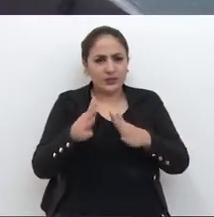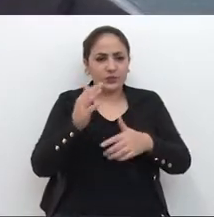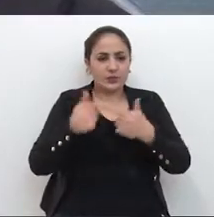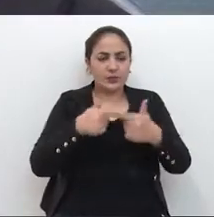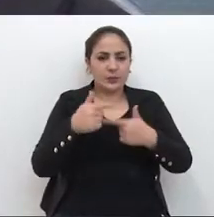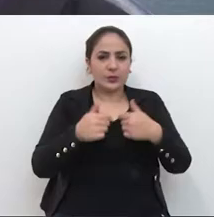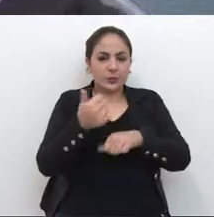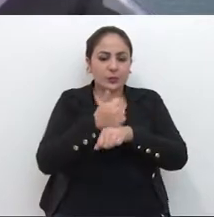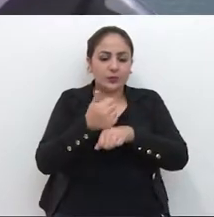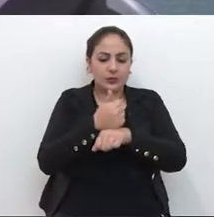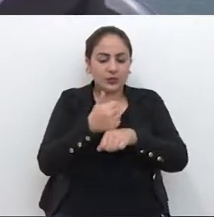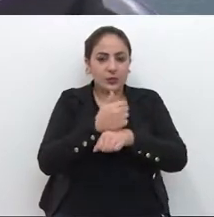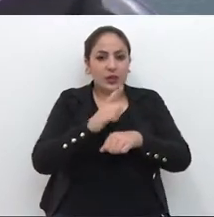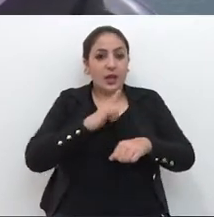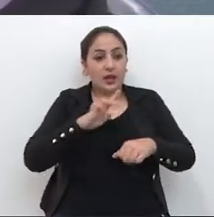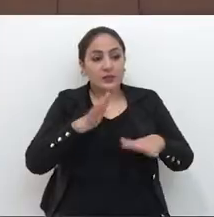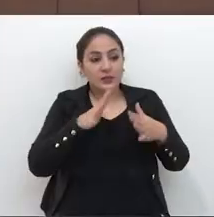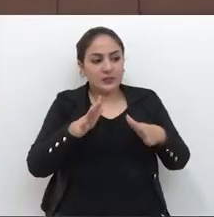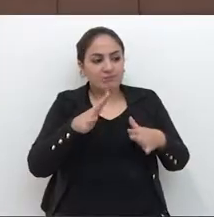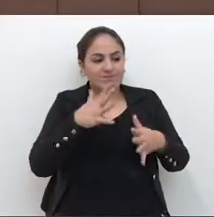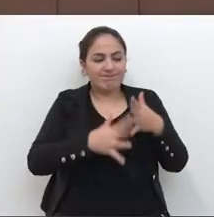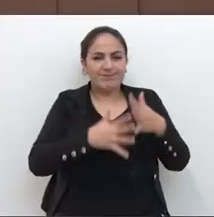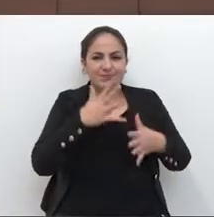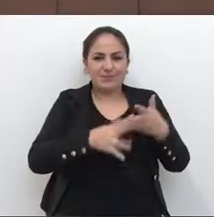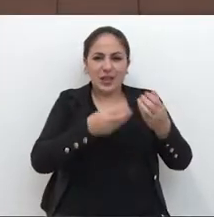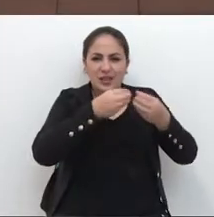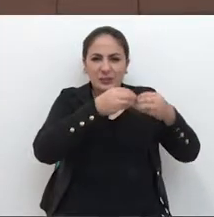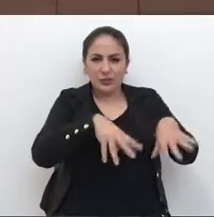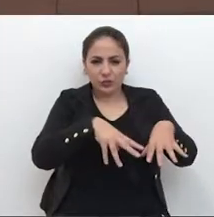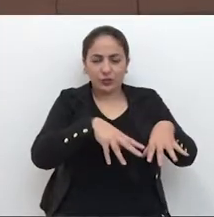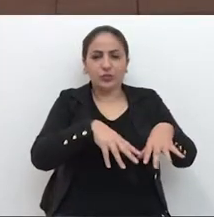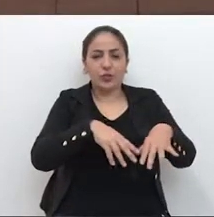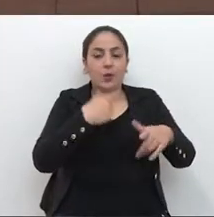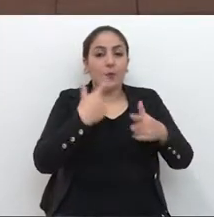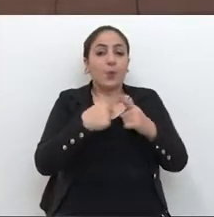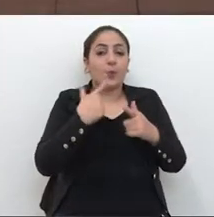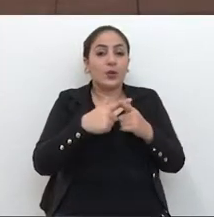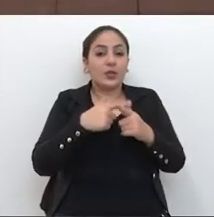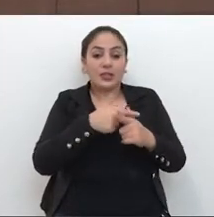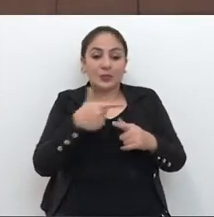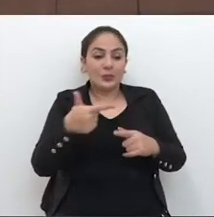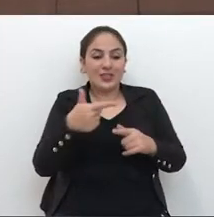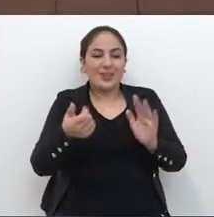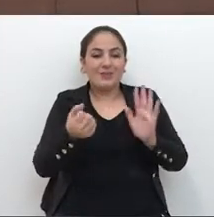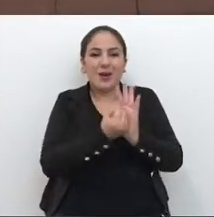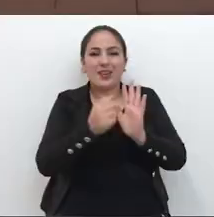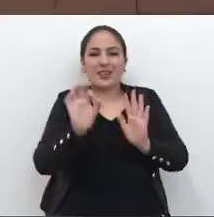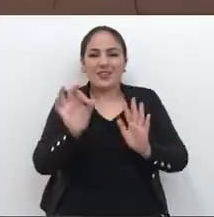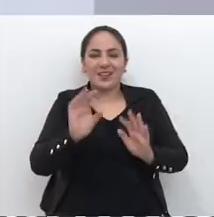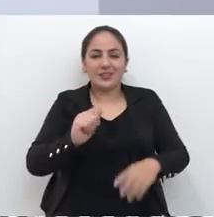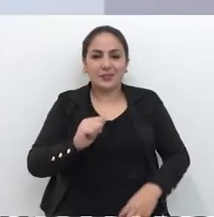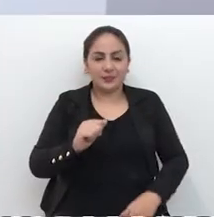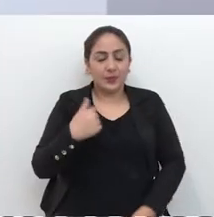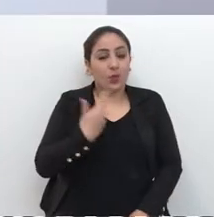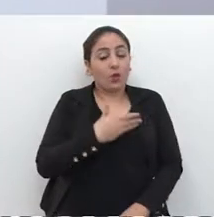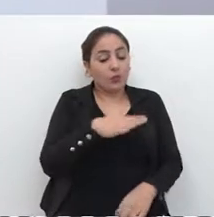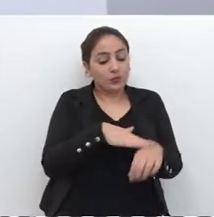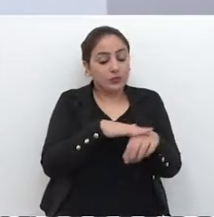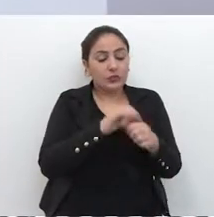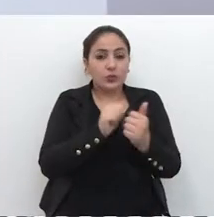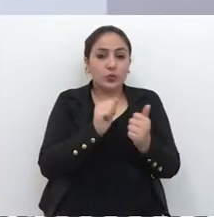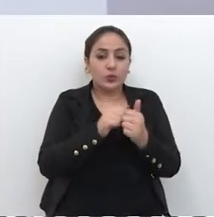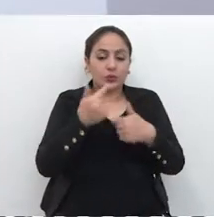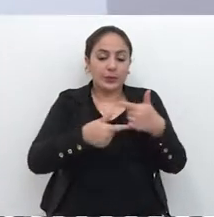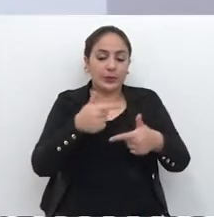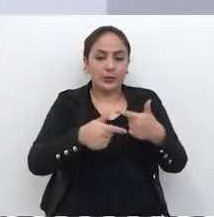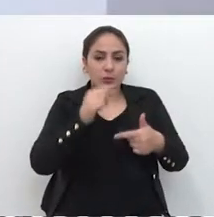vezes o trabalho desses profissionais fica prejudicado por não estarem identificados. Nós estivemos